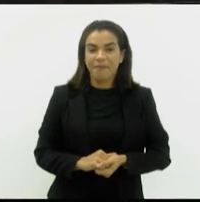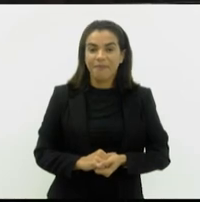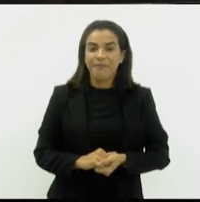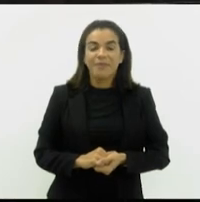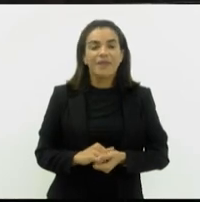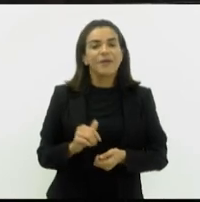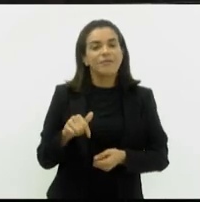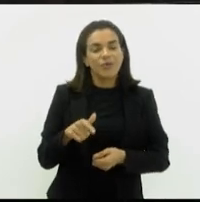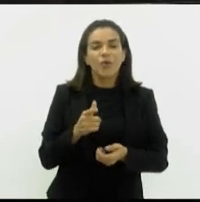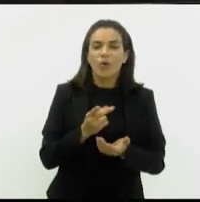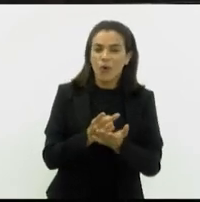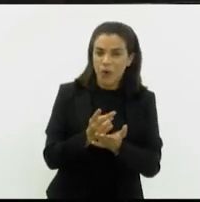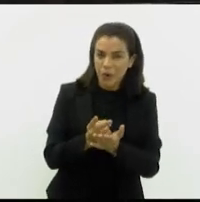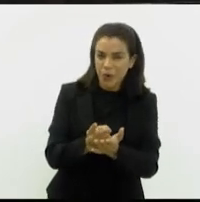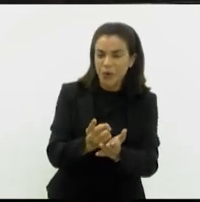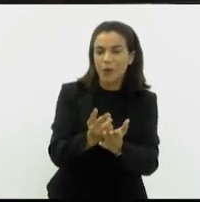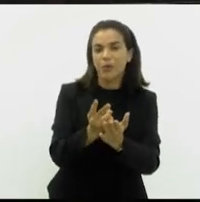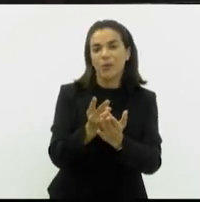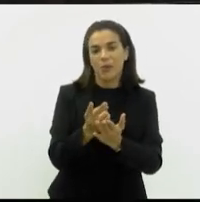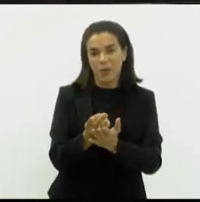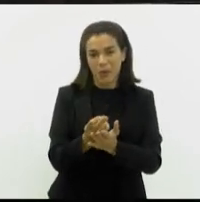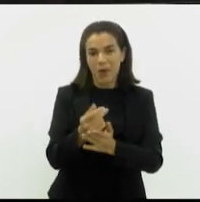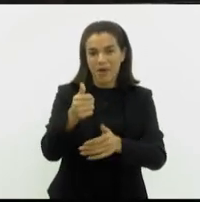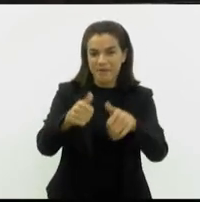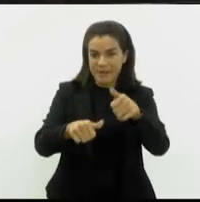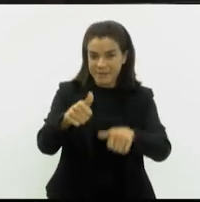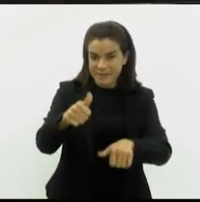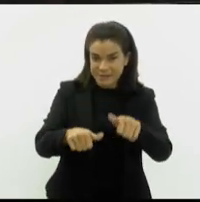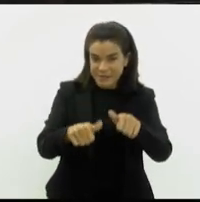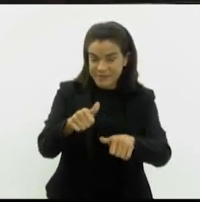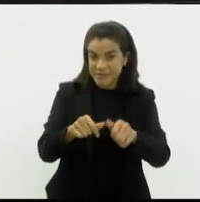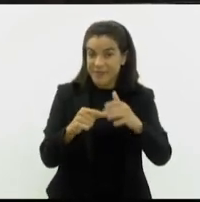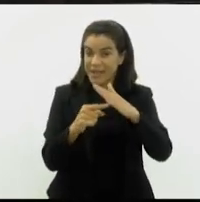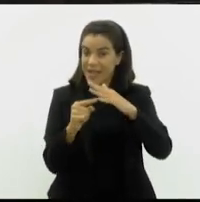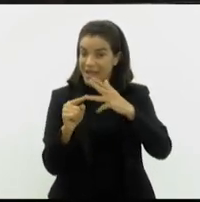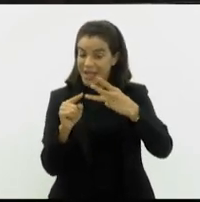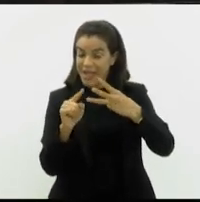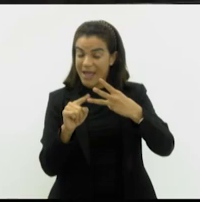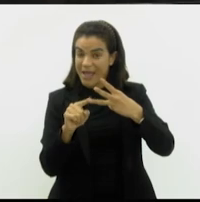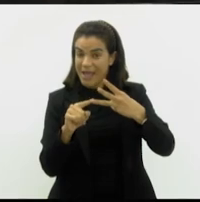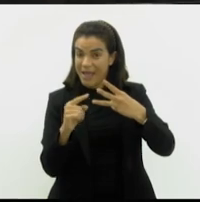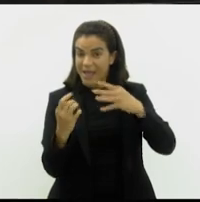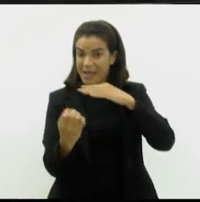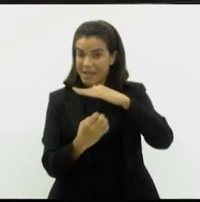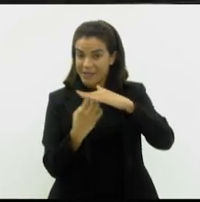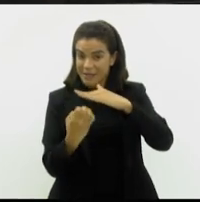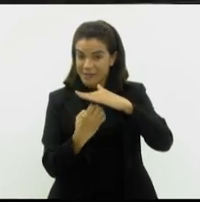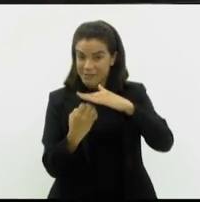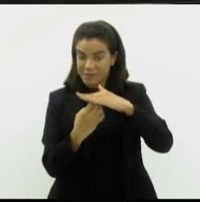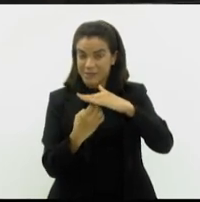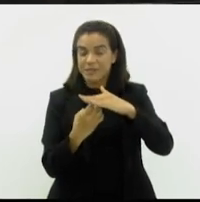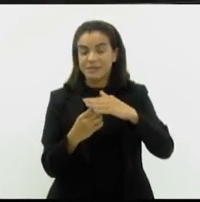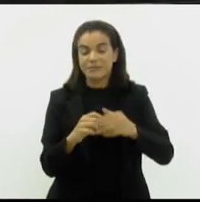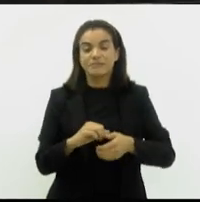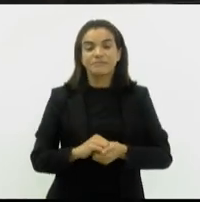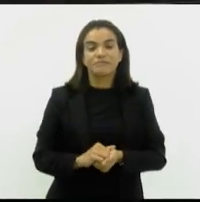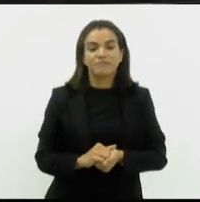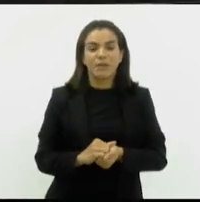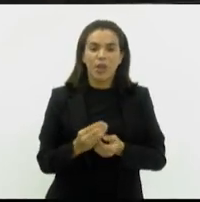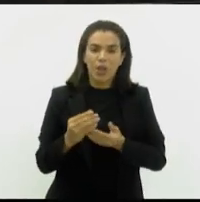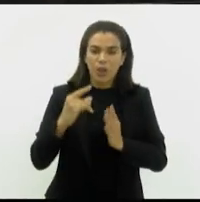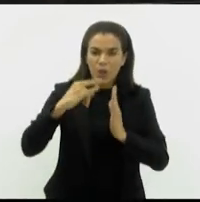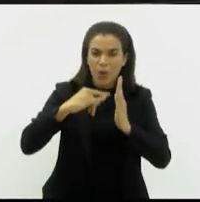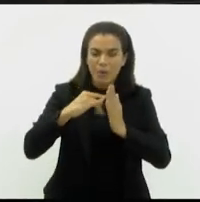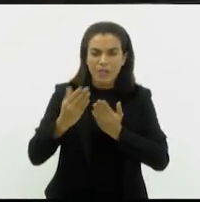seguiu o processo para o chamamento da terceira colocada, a empresa Y, e qual, após a entrega da sua